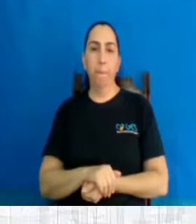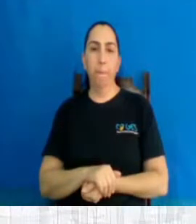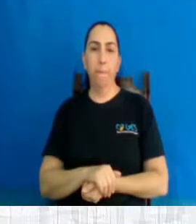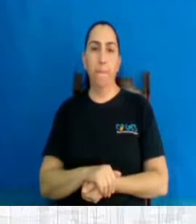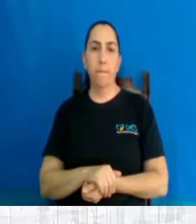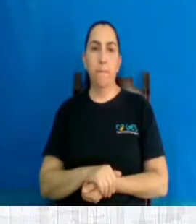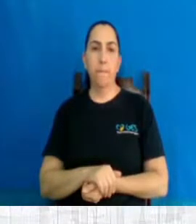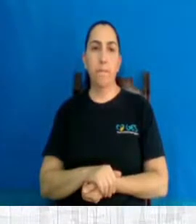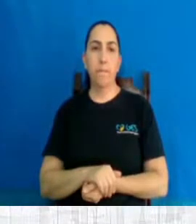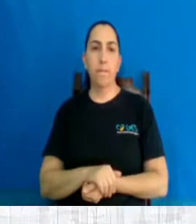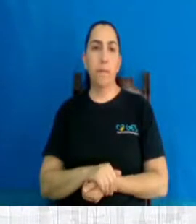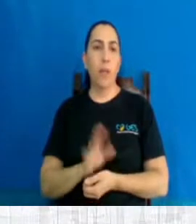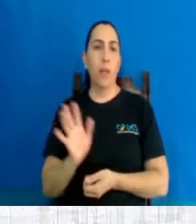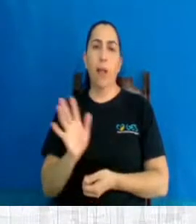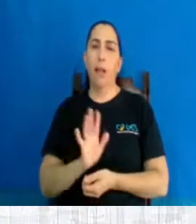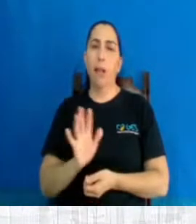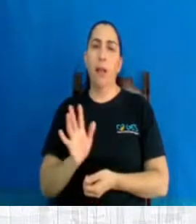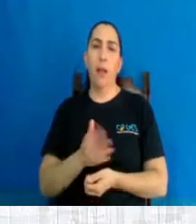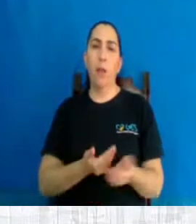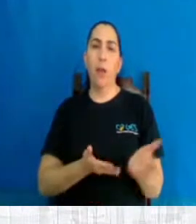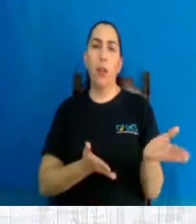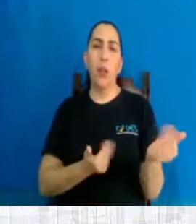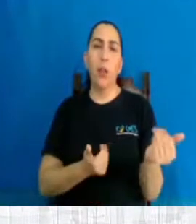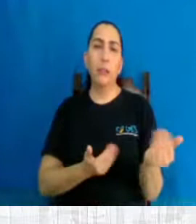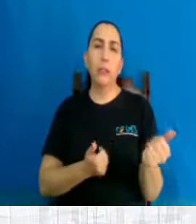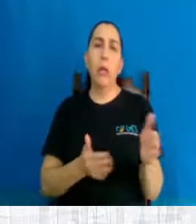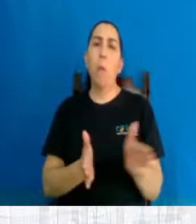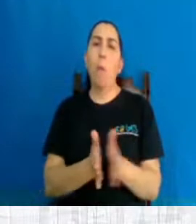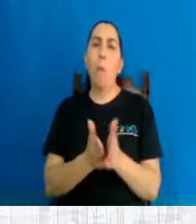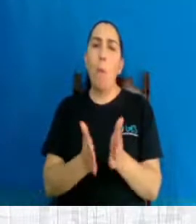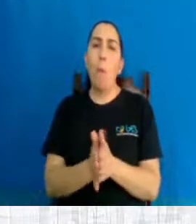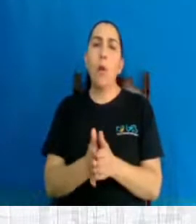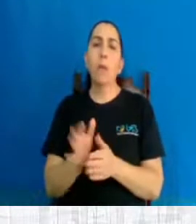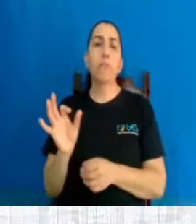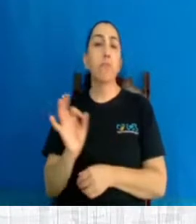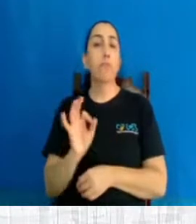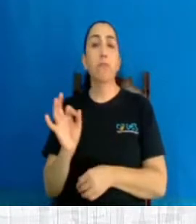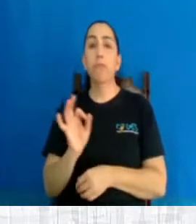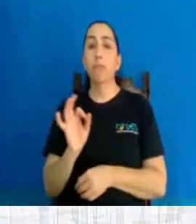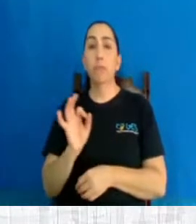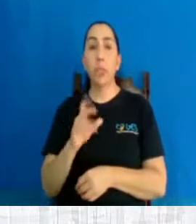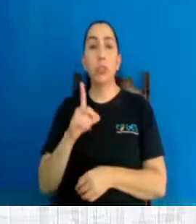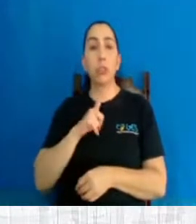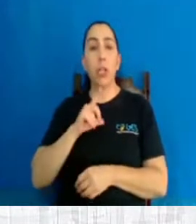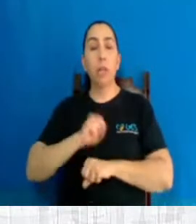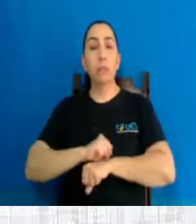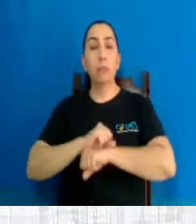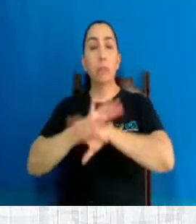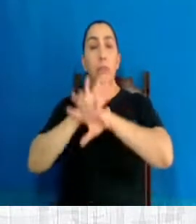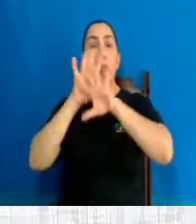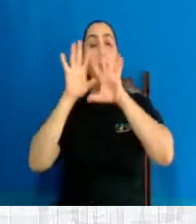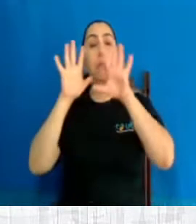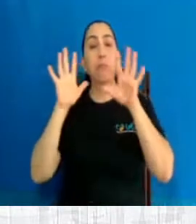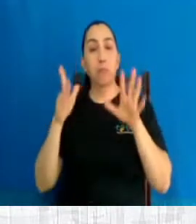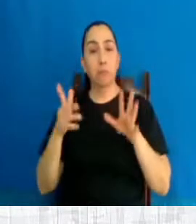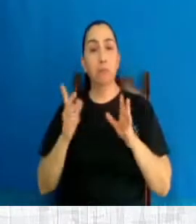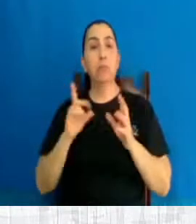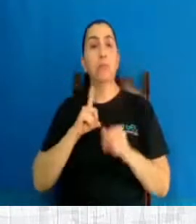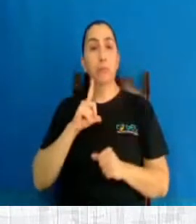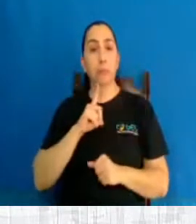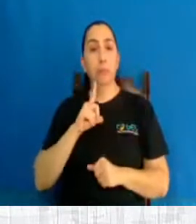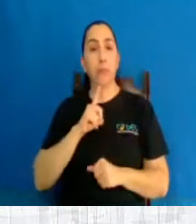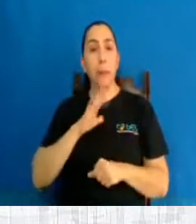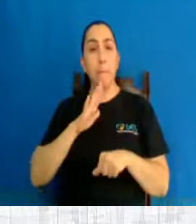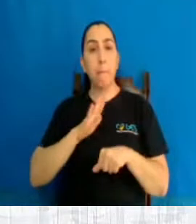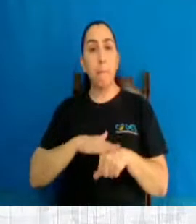não são adolescentes, pobres, não, as meninas estão bem esclarecidas, mas tem esse cuidado, parece que